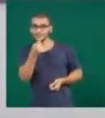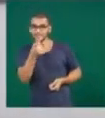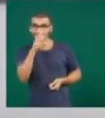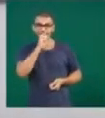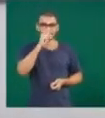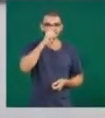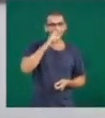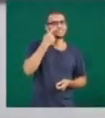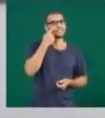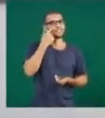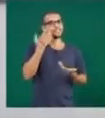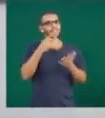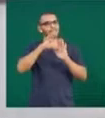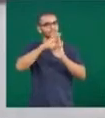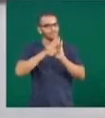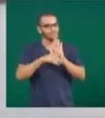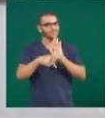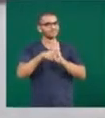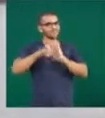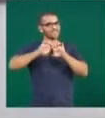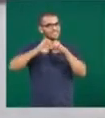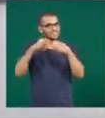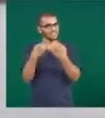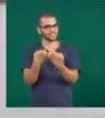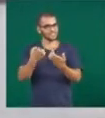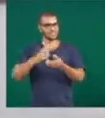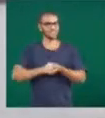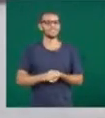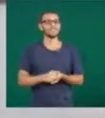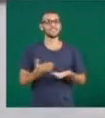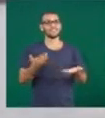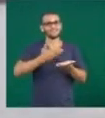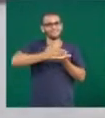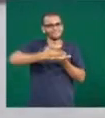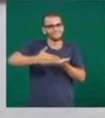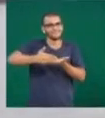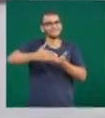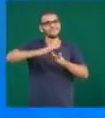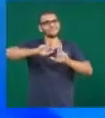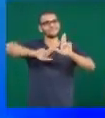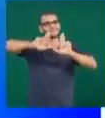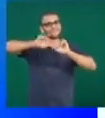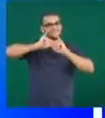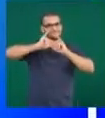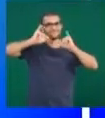Você confere as dicas no quadro Agenda Cultural. O TV Notícias está no ar.